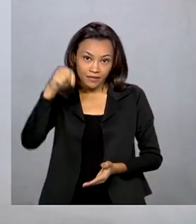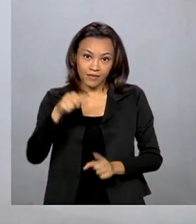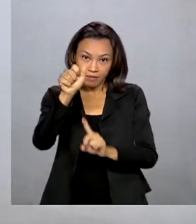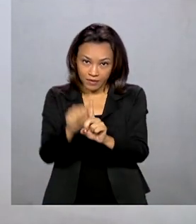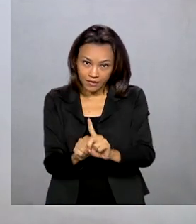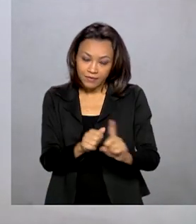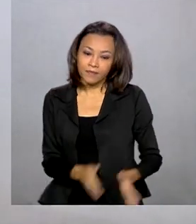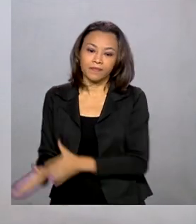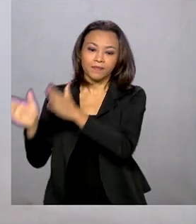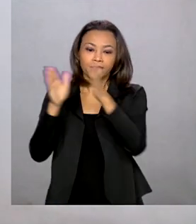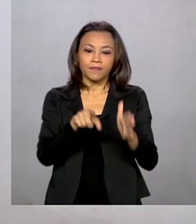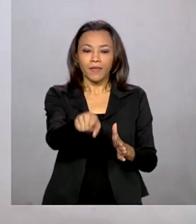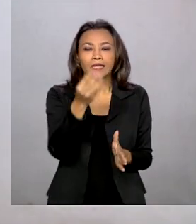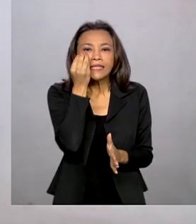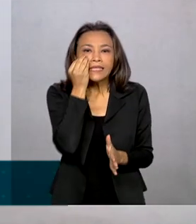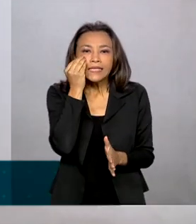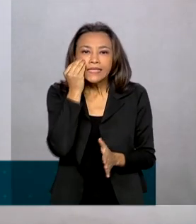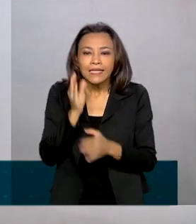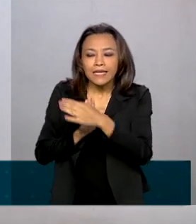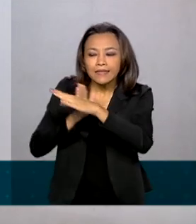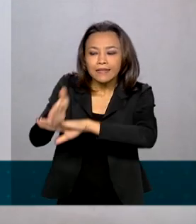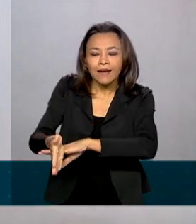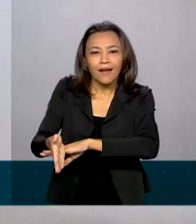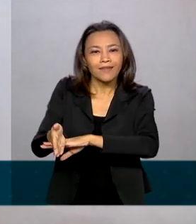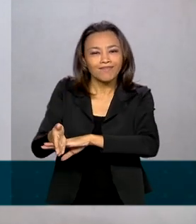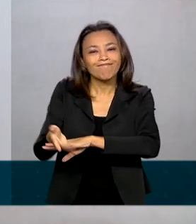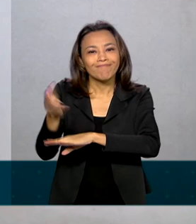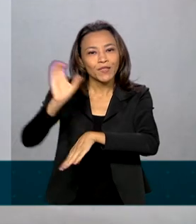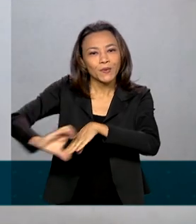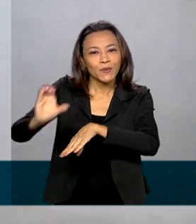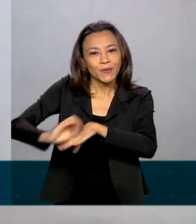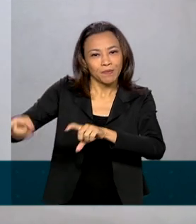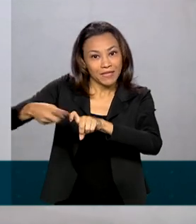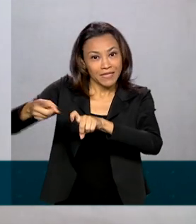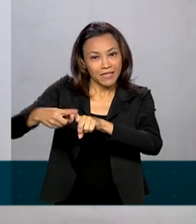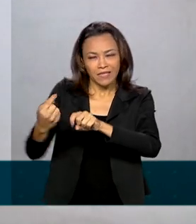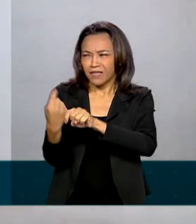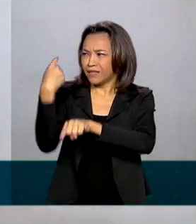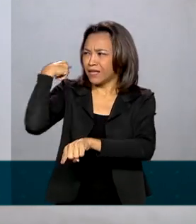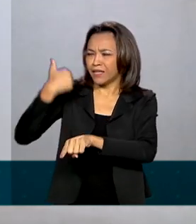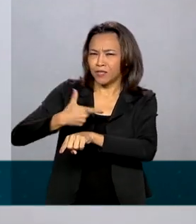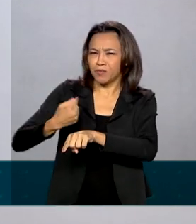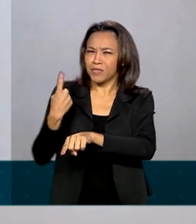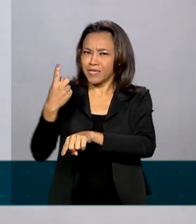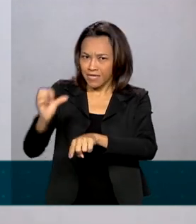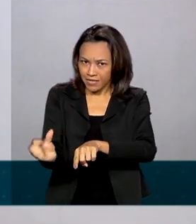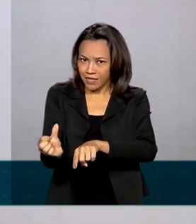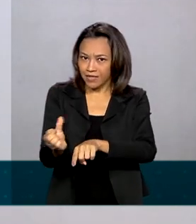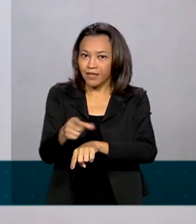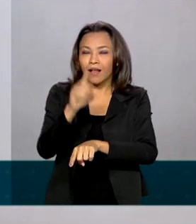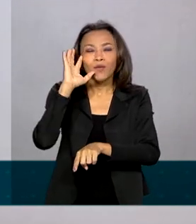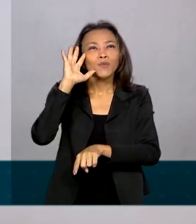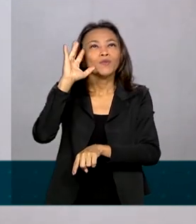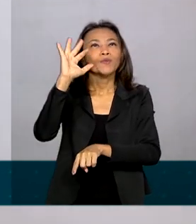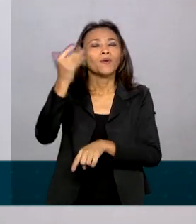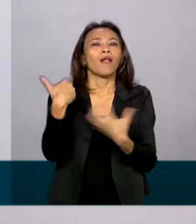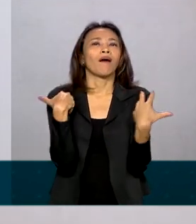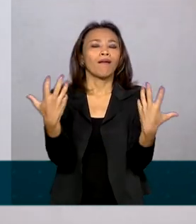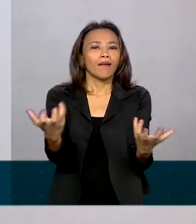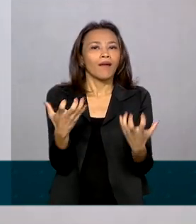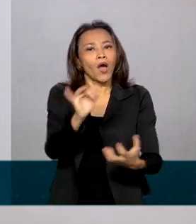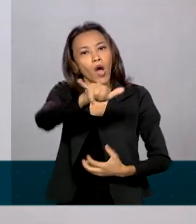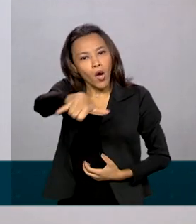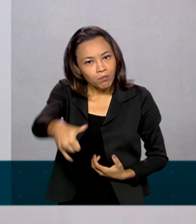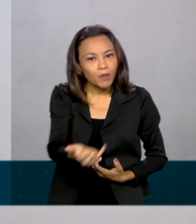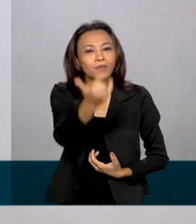Valéria tenta uma vaga em medicina desde 2016 e para realizar o sonho, espera conseguir uma oportunidade pelo